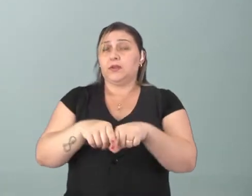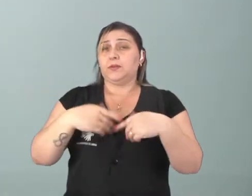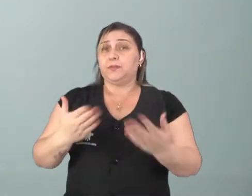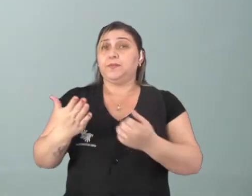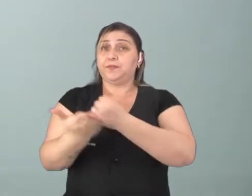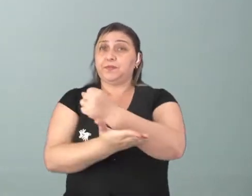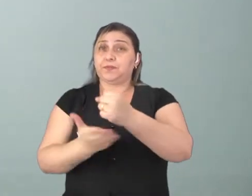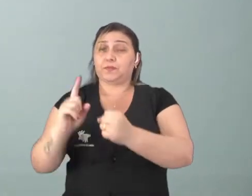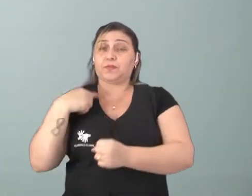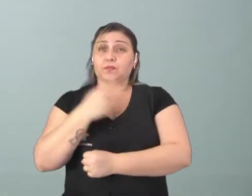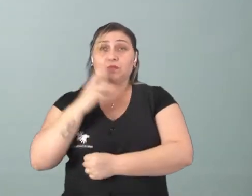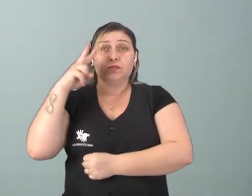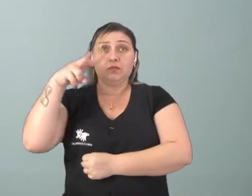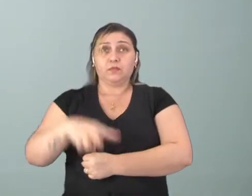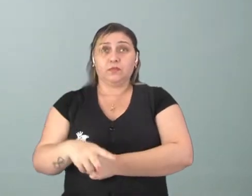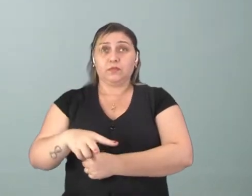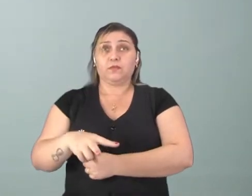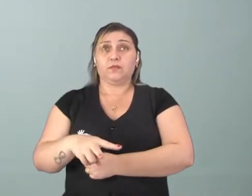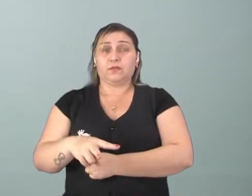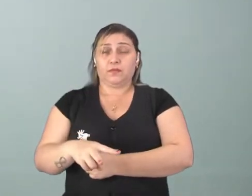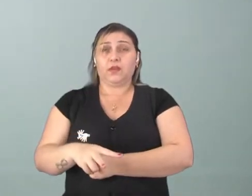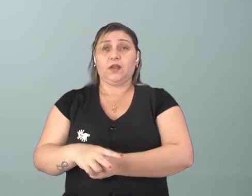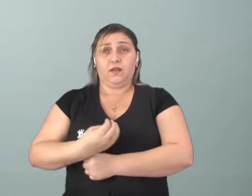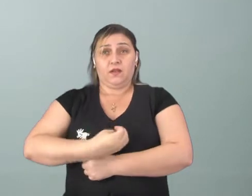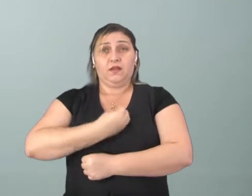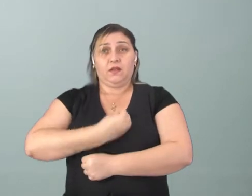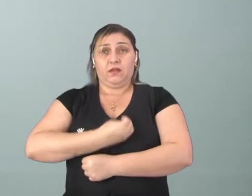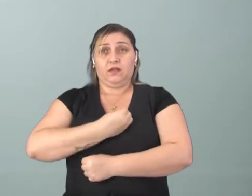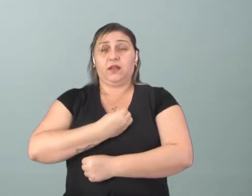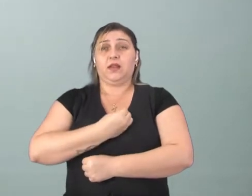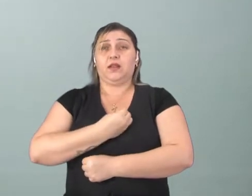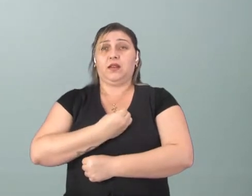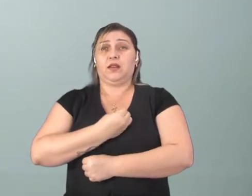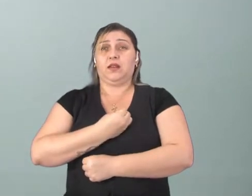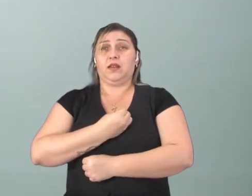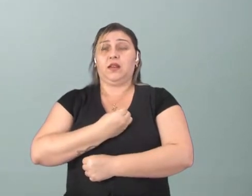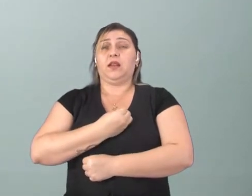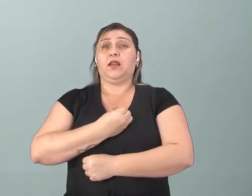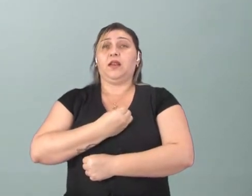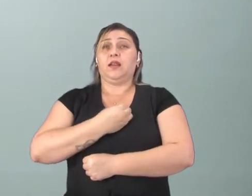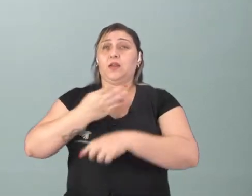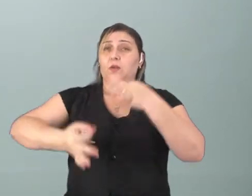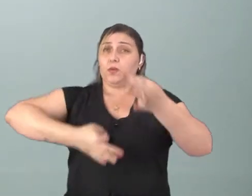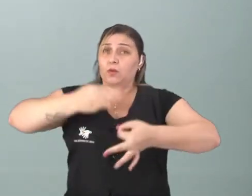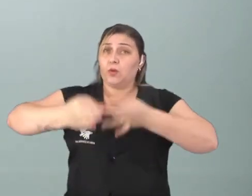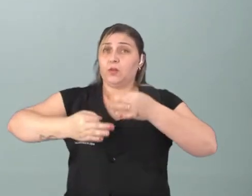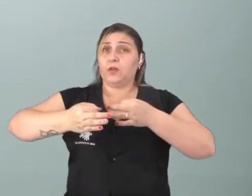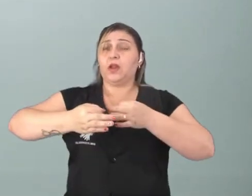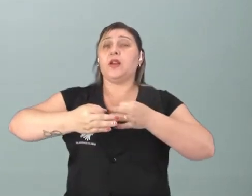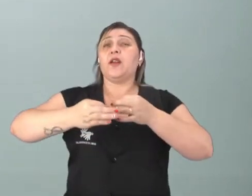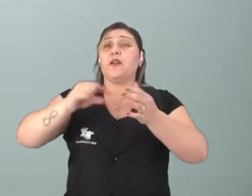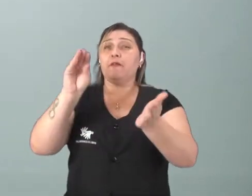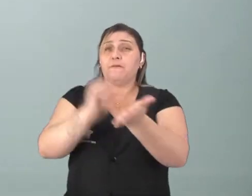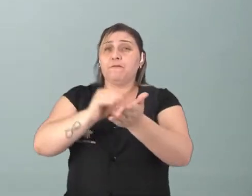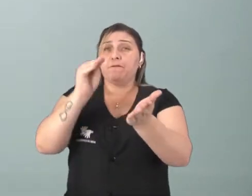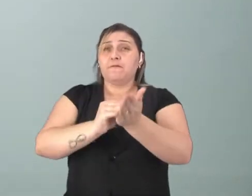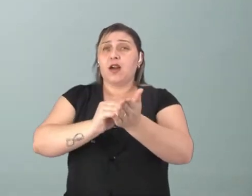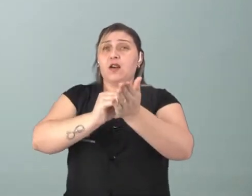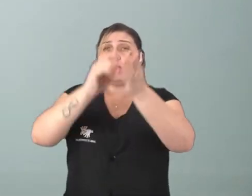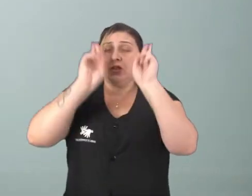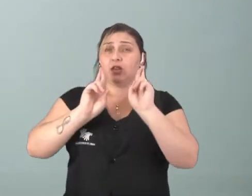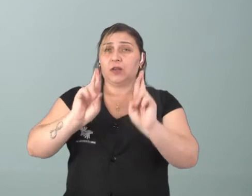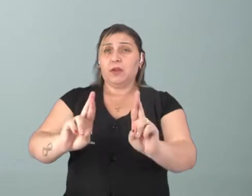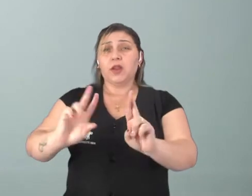basicamente a gente viu essa, está vivendo essa discussão de respeito aos direitos humanos, de desrespeito aos direitos humanos,